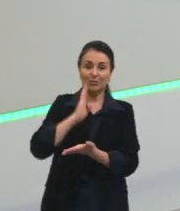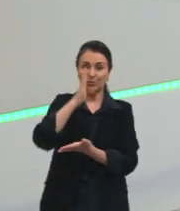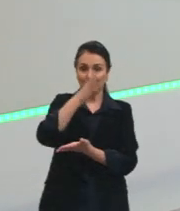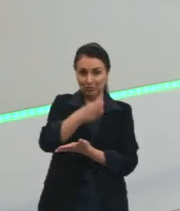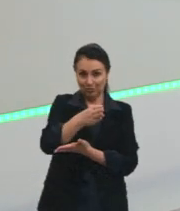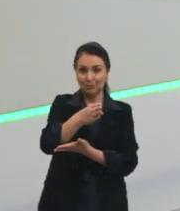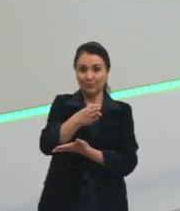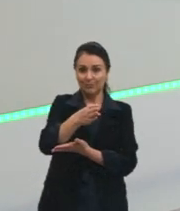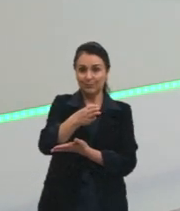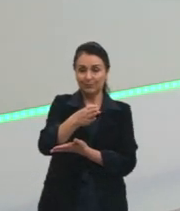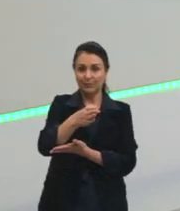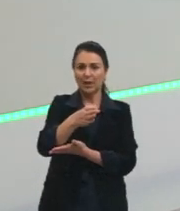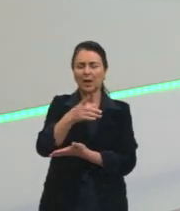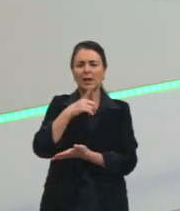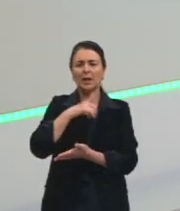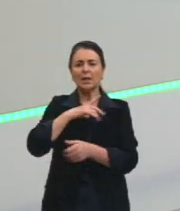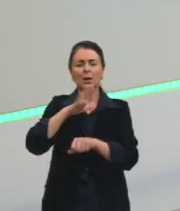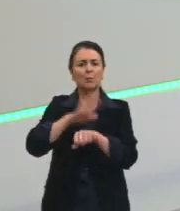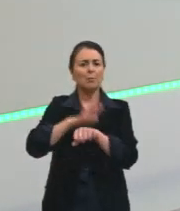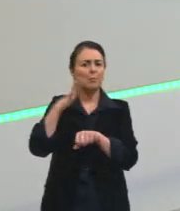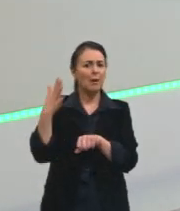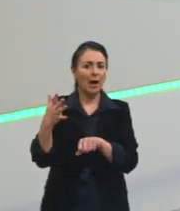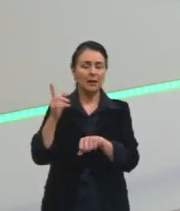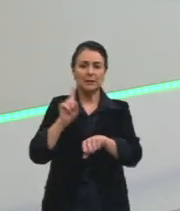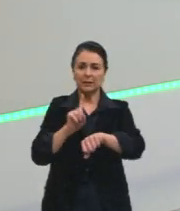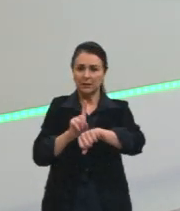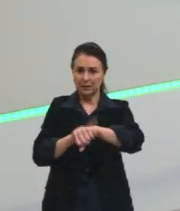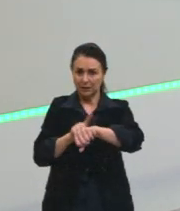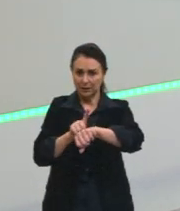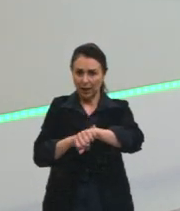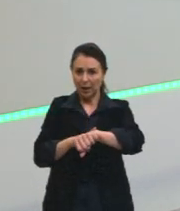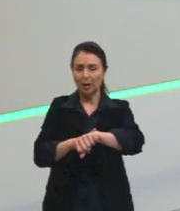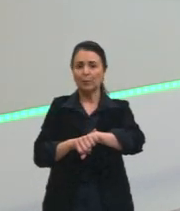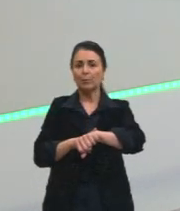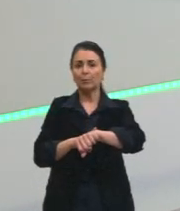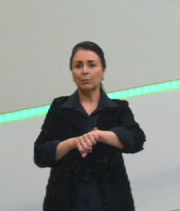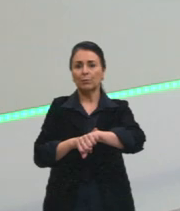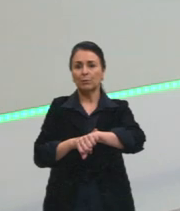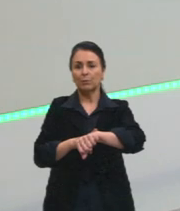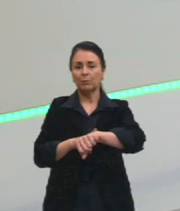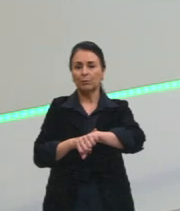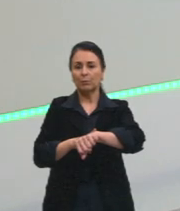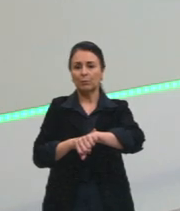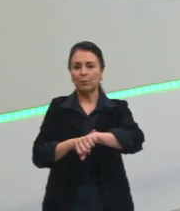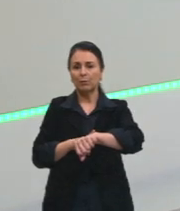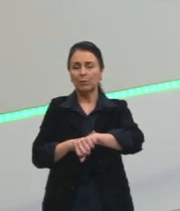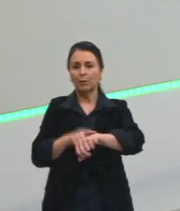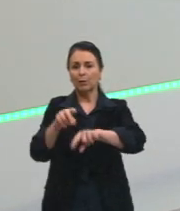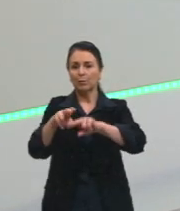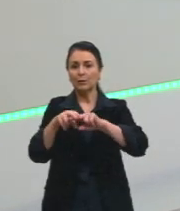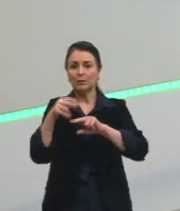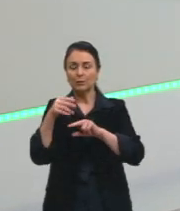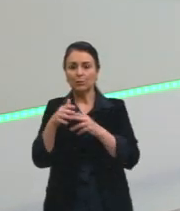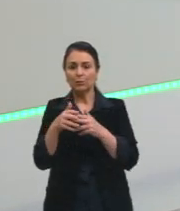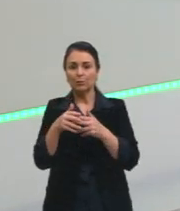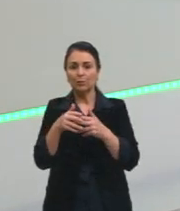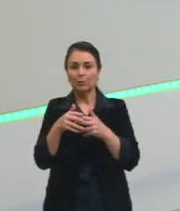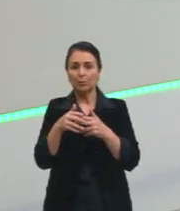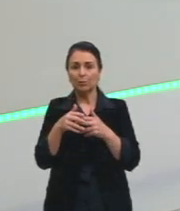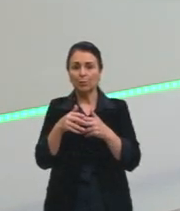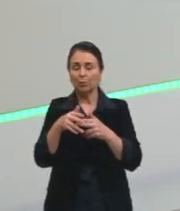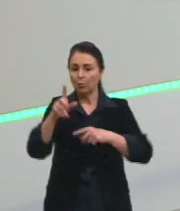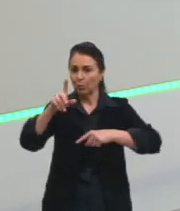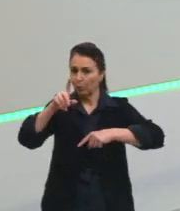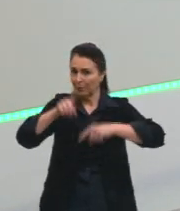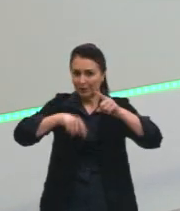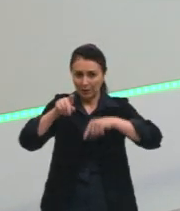eu tenho mais tempo aí, está demorado, né, um pouquinho demorado aí a ligação desse meu equipamento,